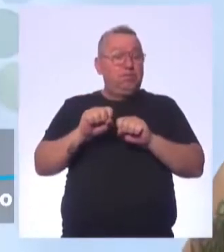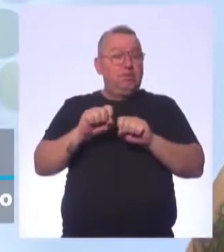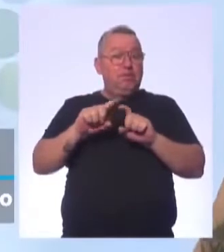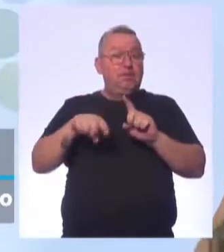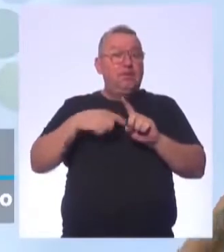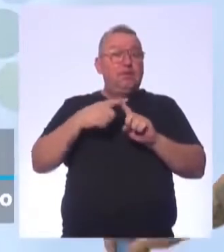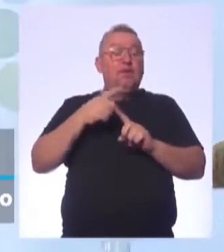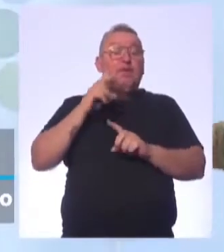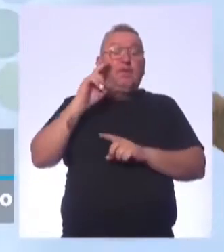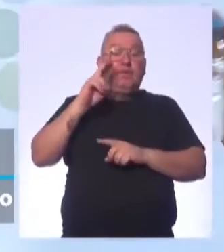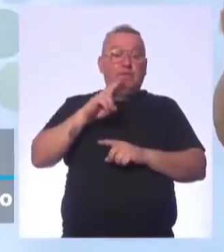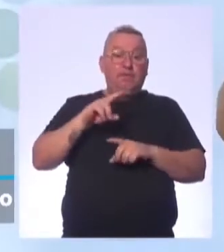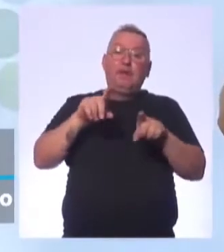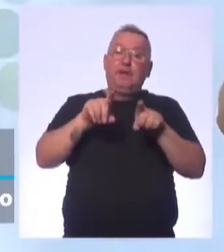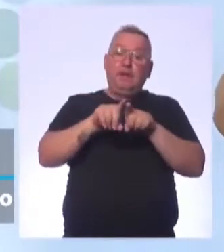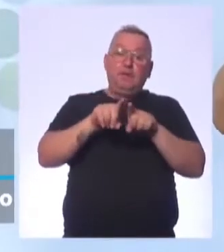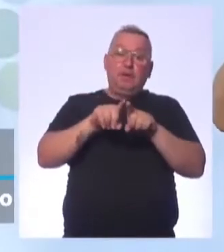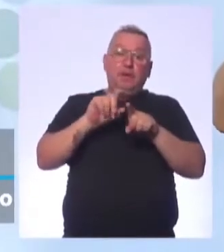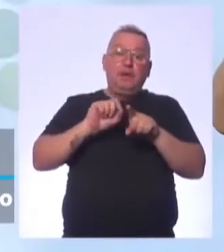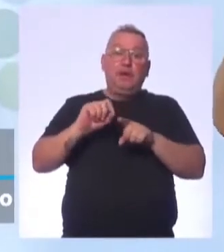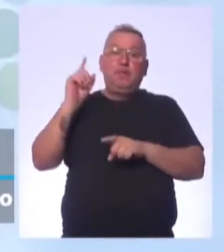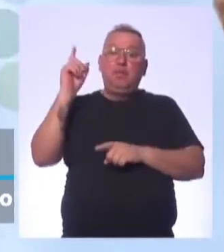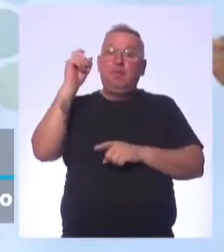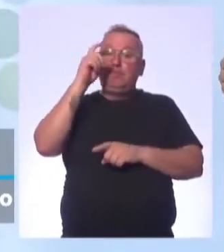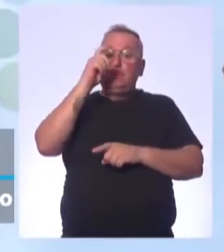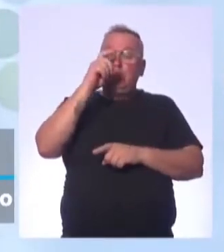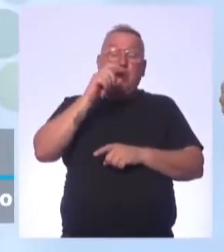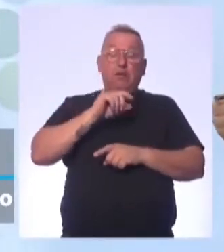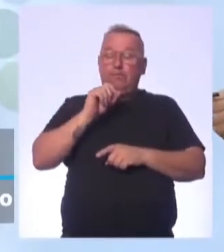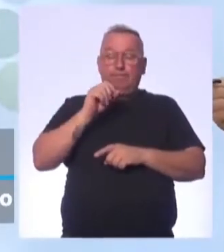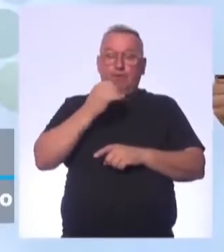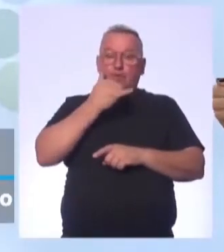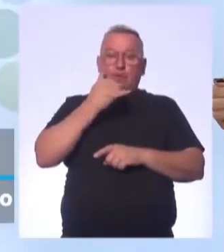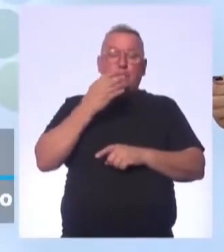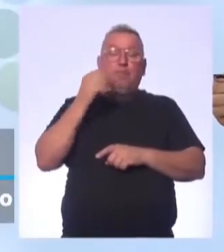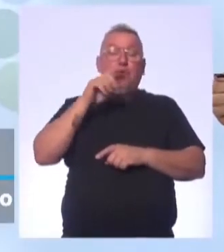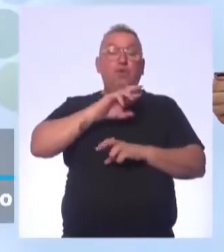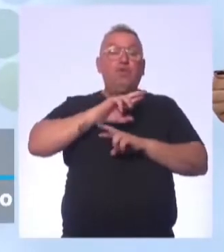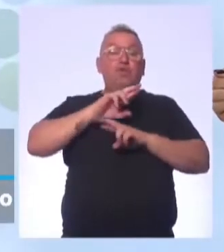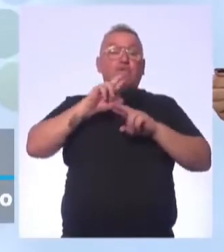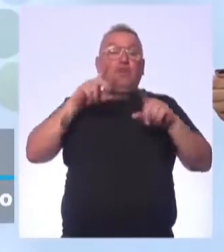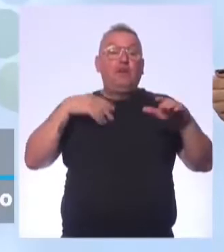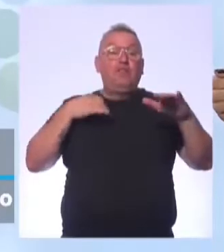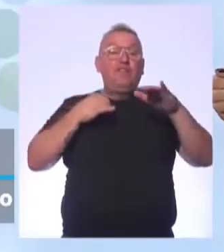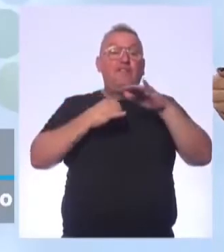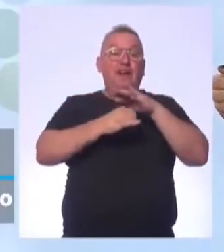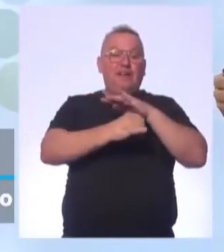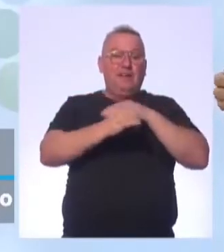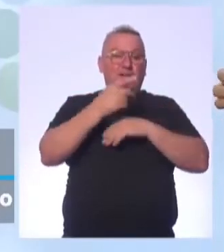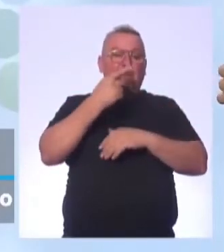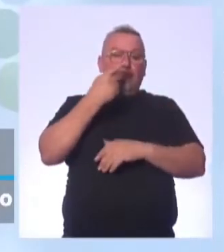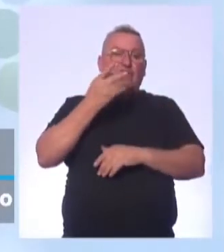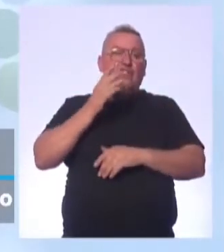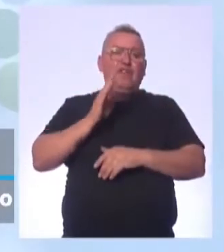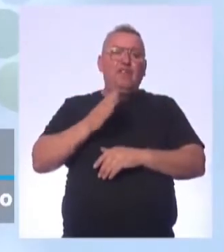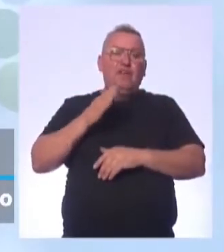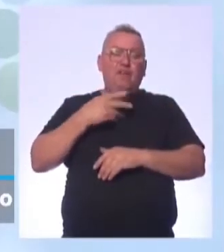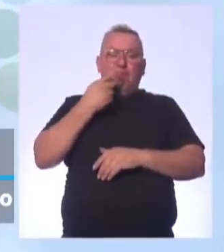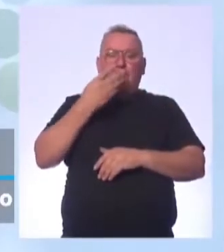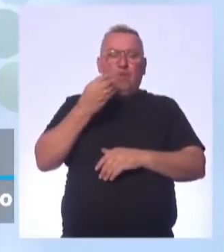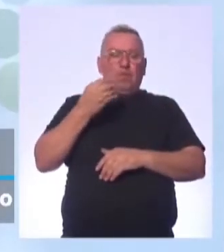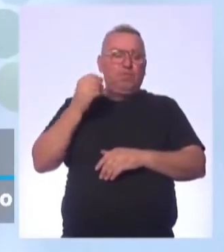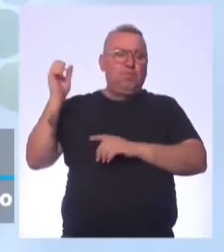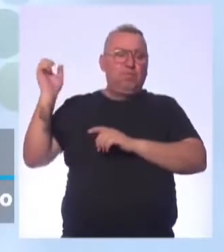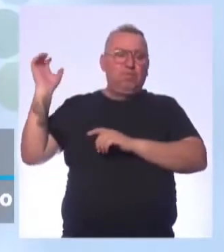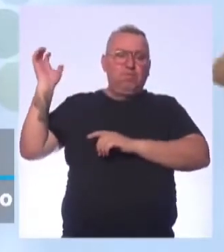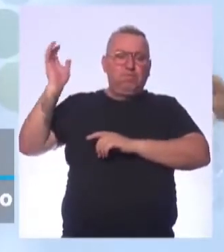distante. E é muito diferente do de invasão, nesse caso, né? Que a gente já tem falado e nós falamos bastante do